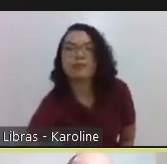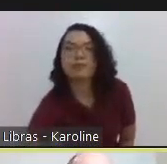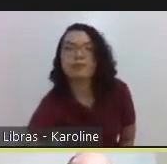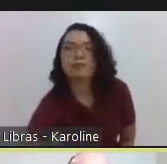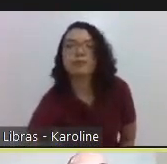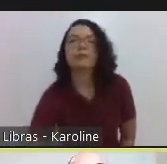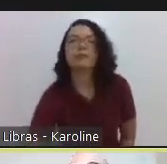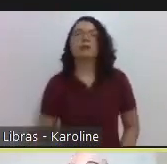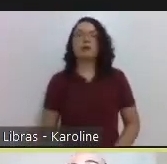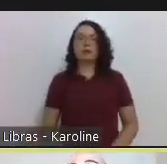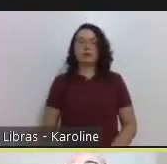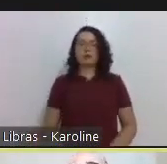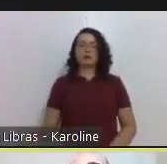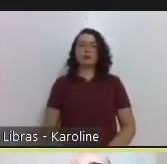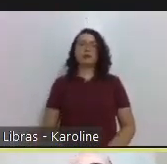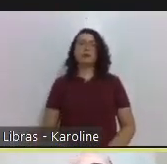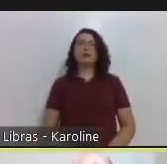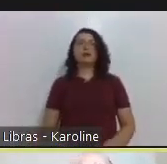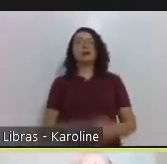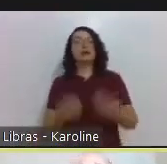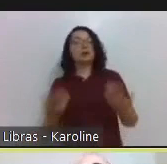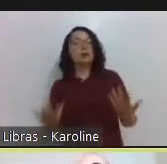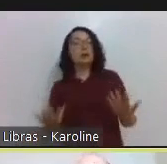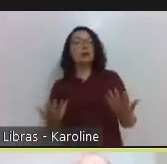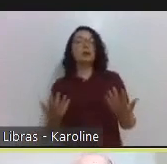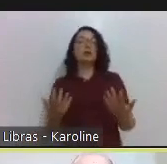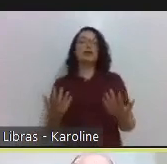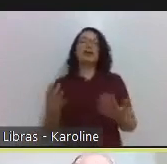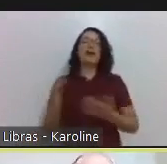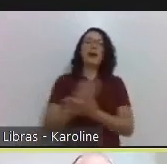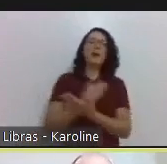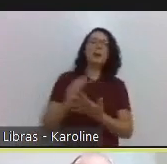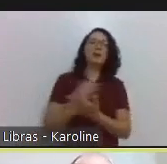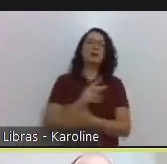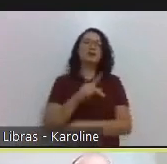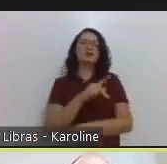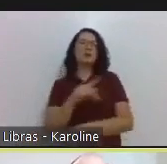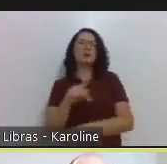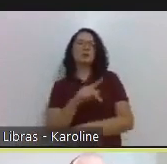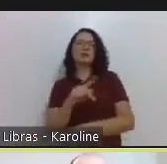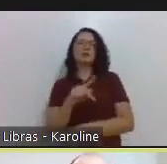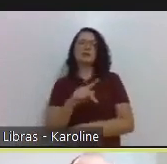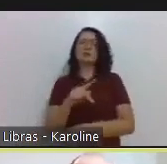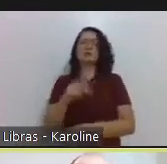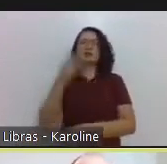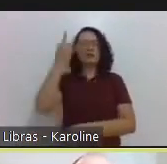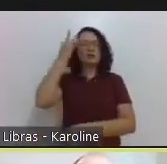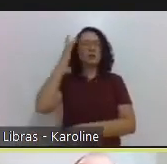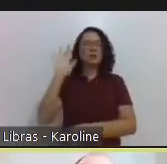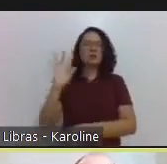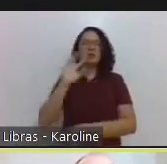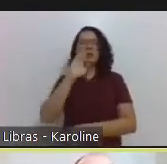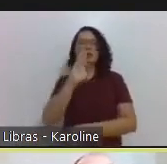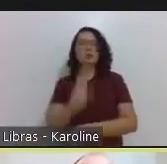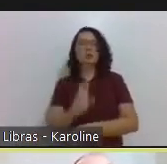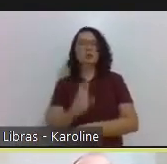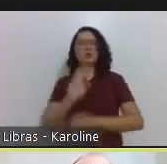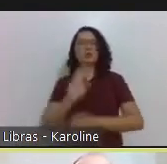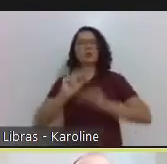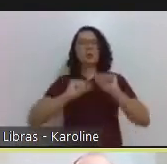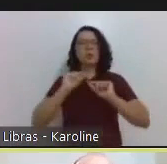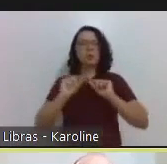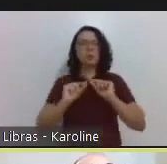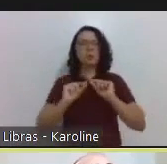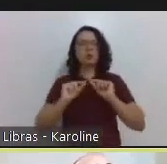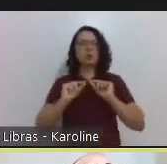não sabemos as respostas, nosso trabalho é mais sencillo. Casi me atrevo a dizer que não só é mais